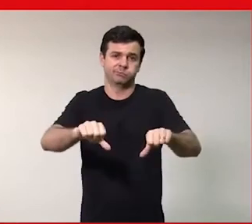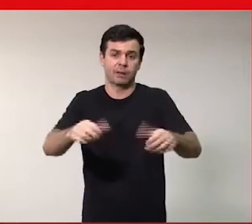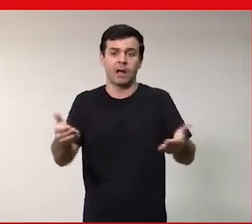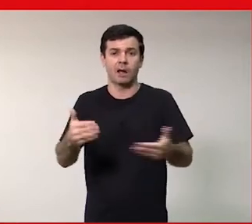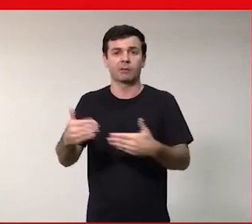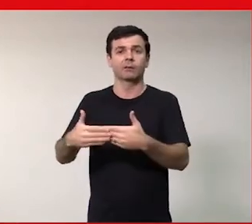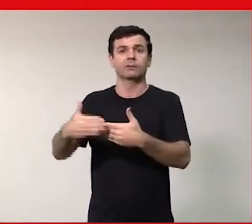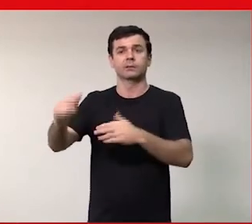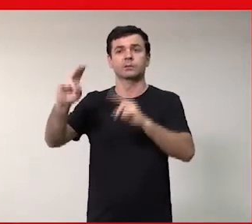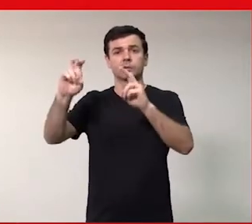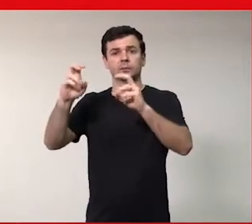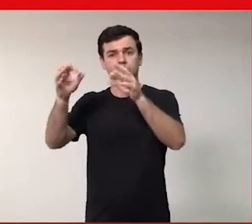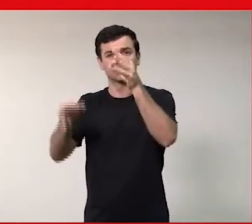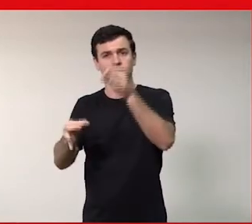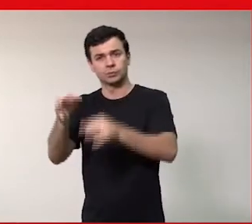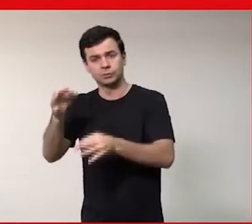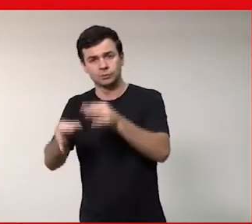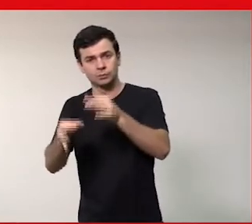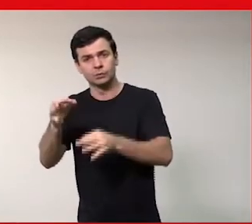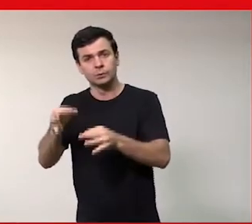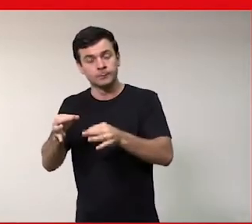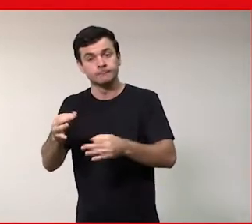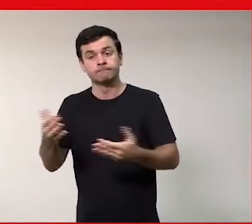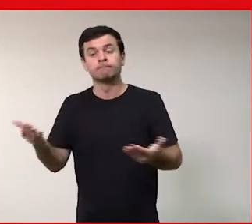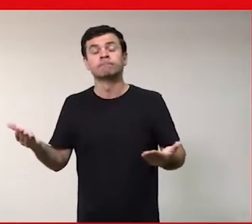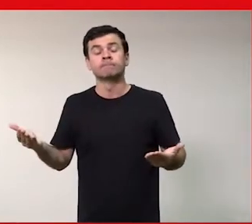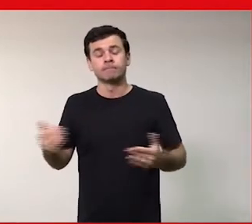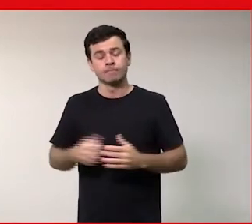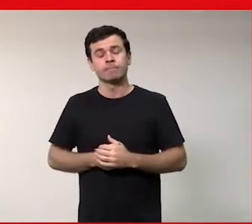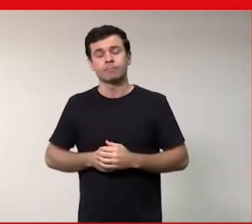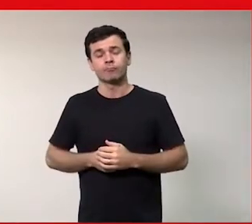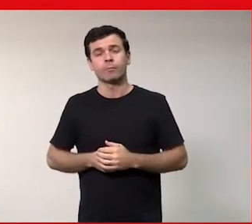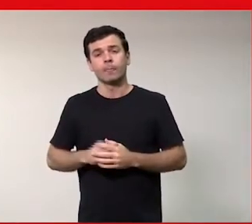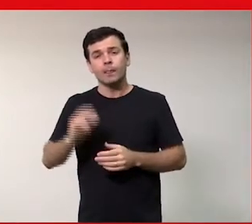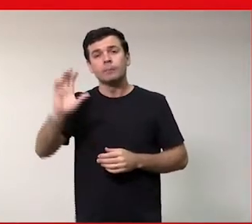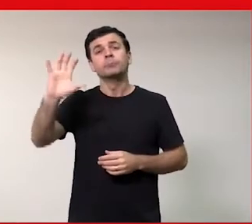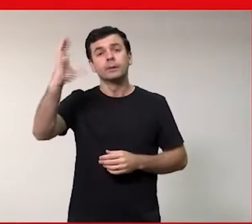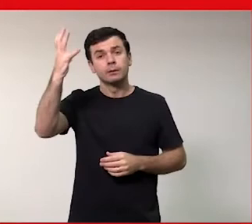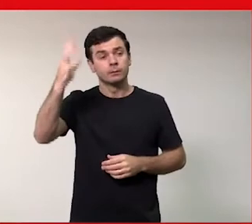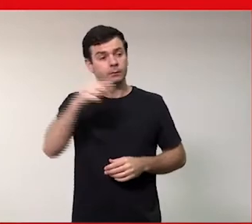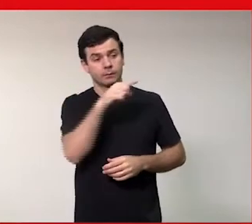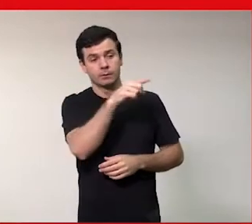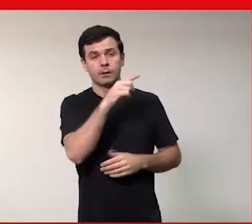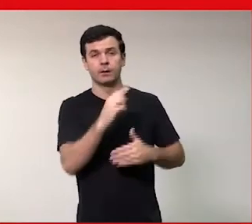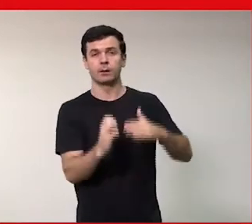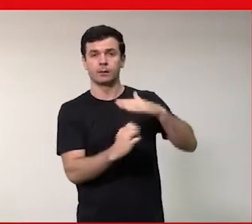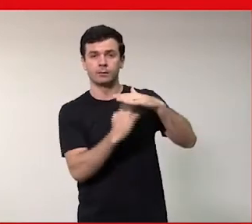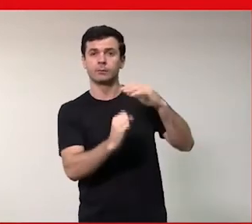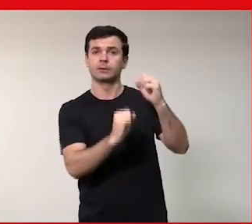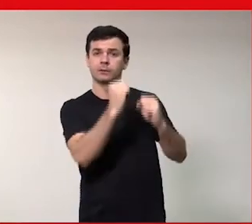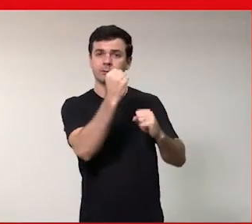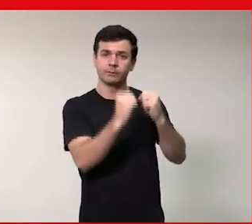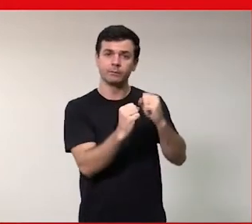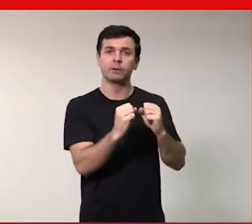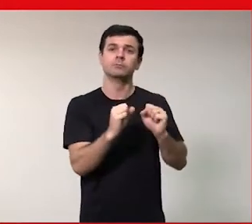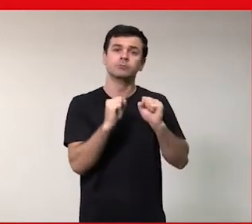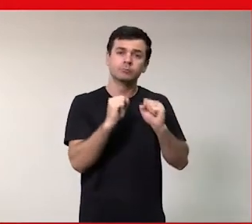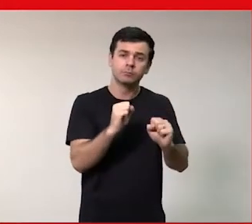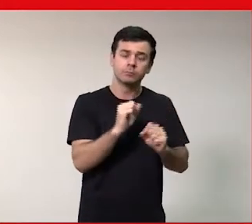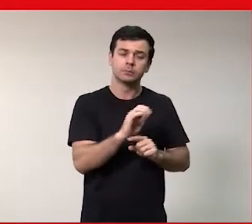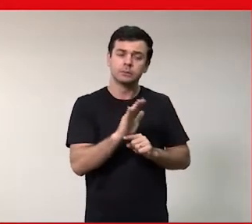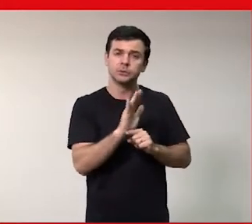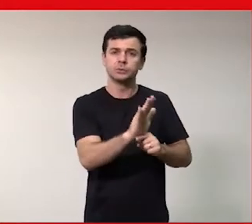não importa mas o fato é que as empresas podem sim flexibilizar uma série de